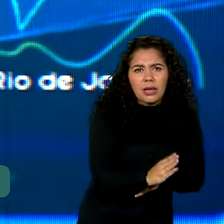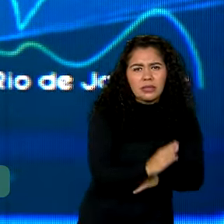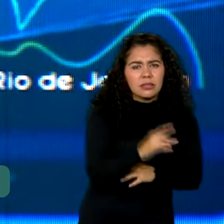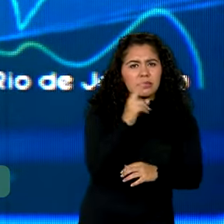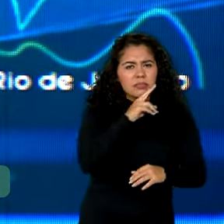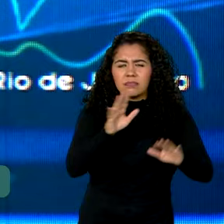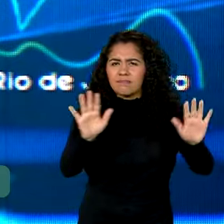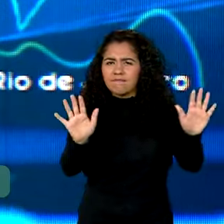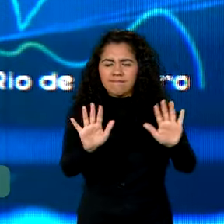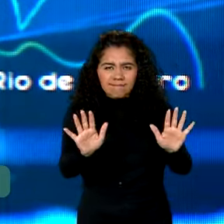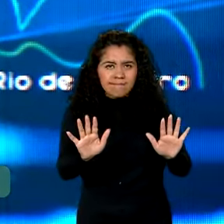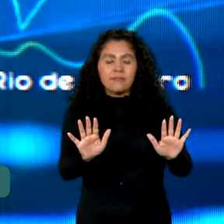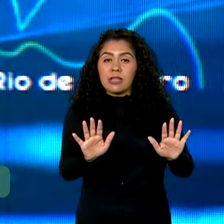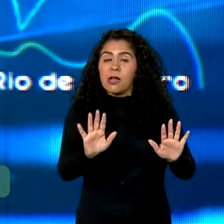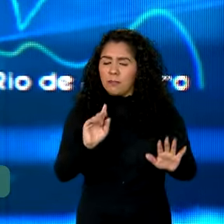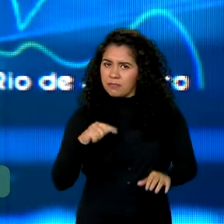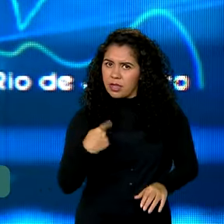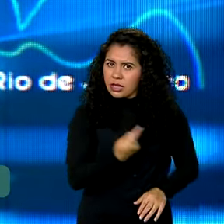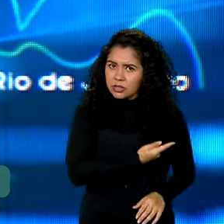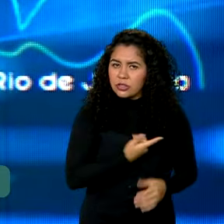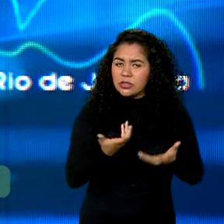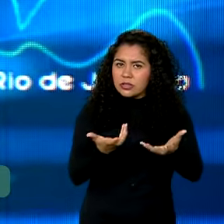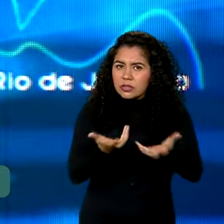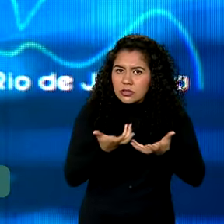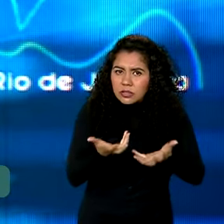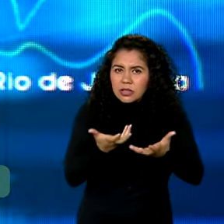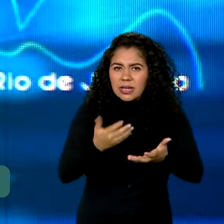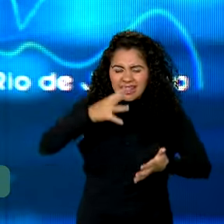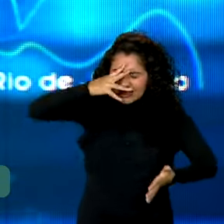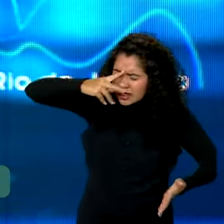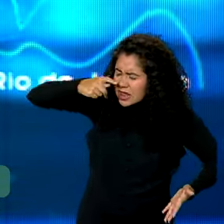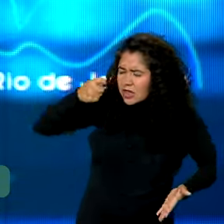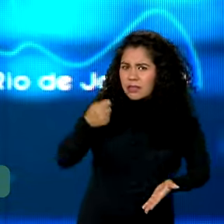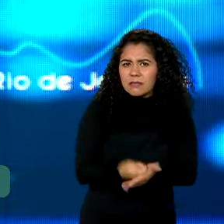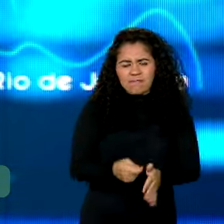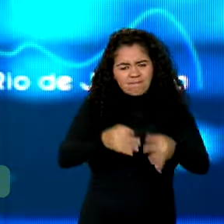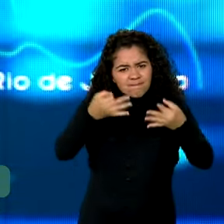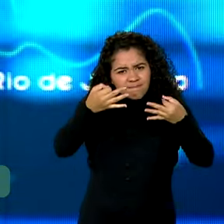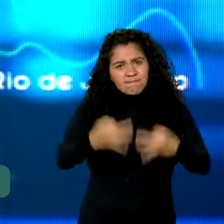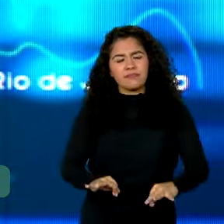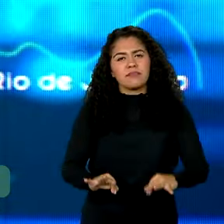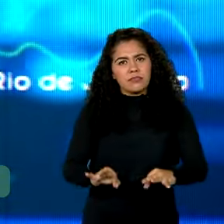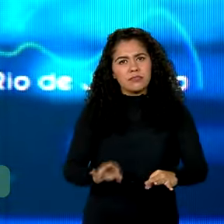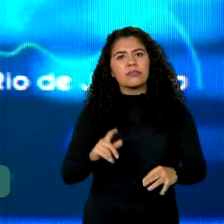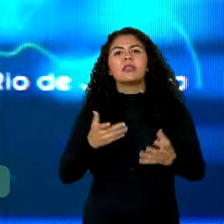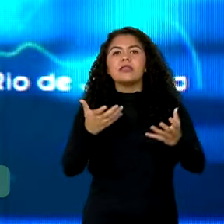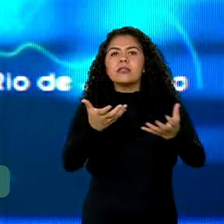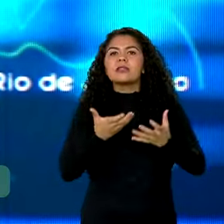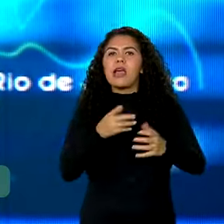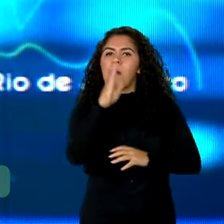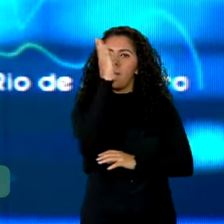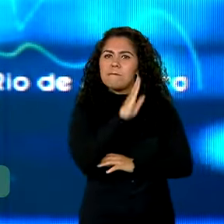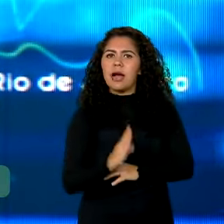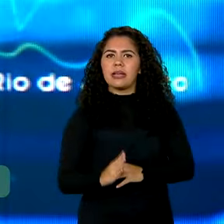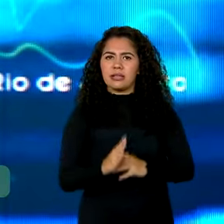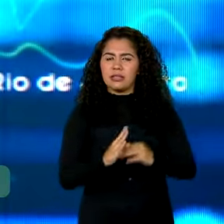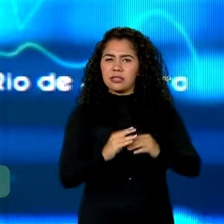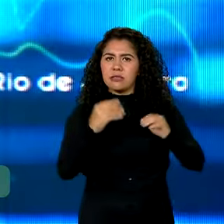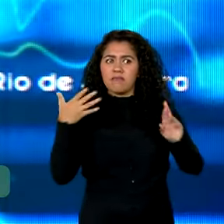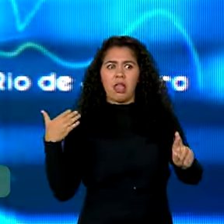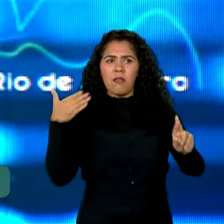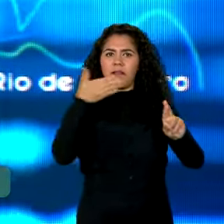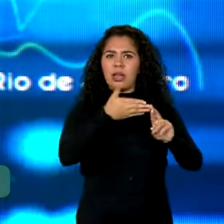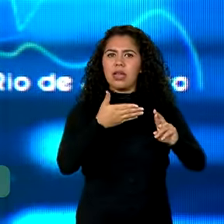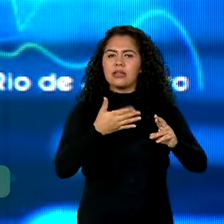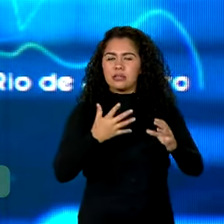via de desenvolvimento. Nós estamos determinados a nos tornar um país grande. E para